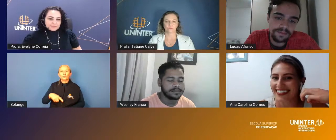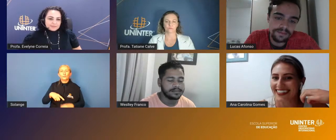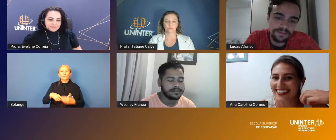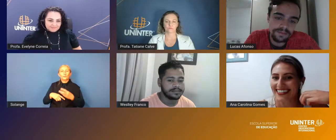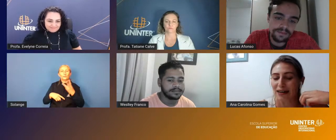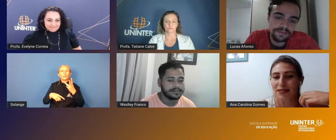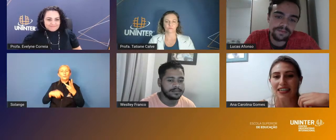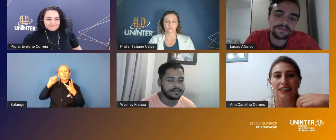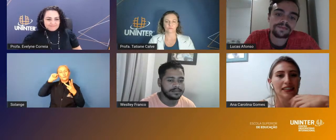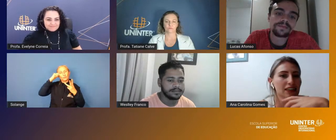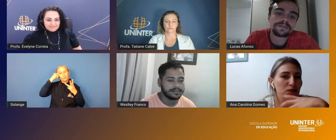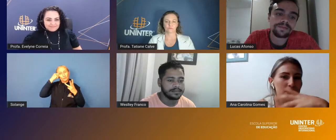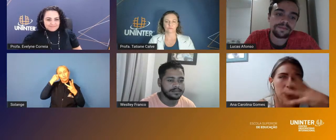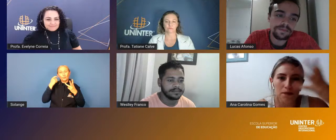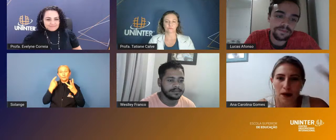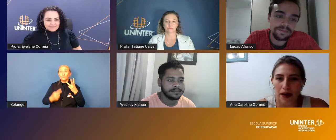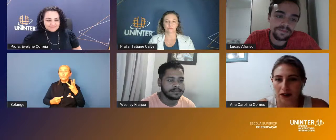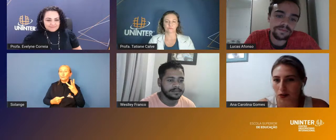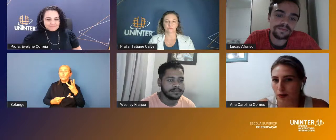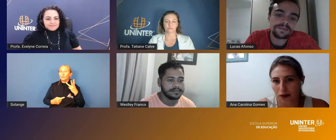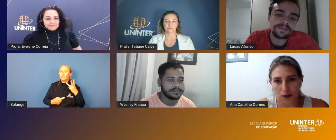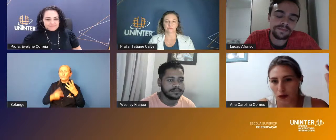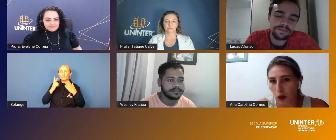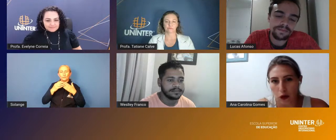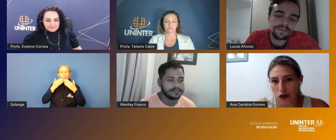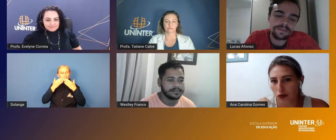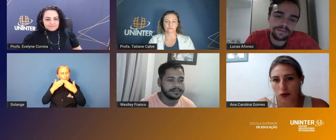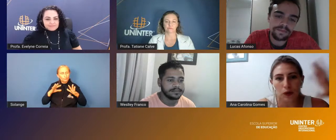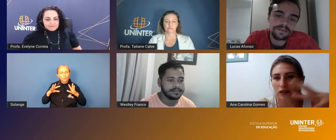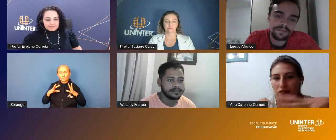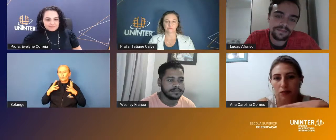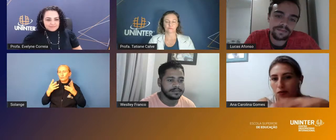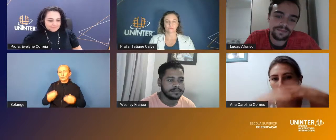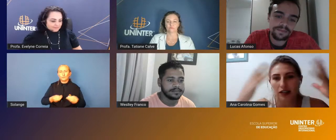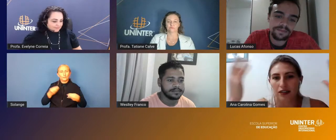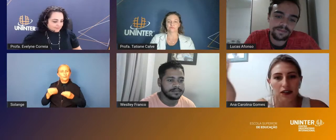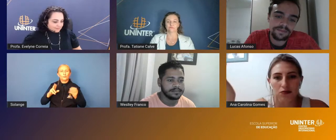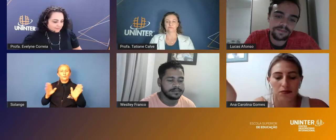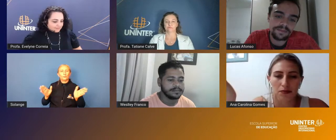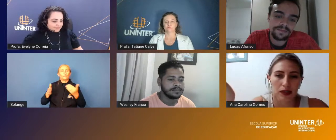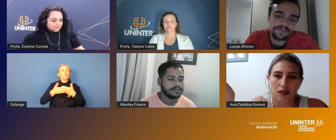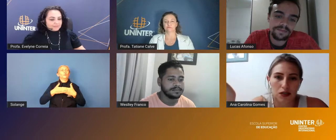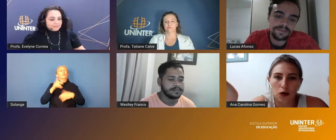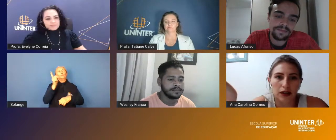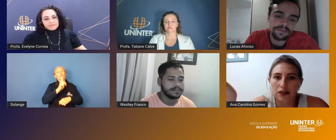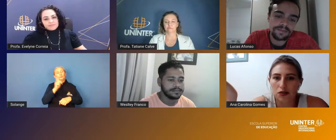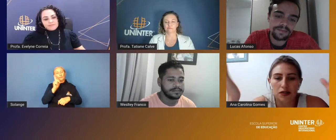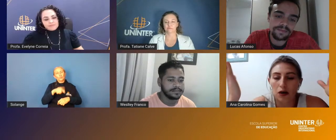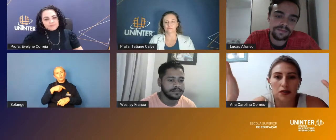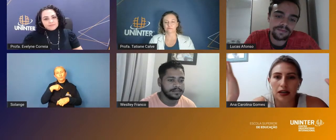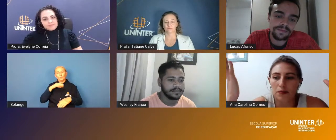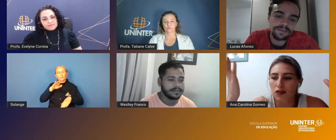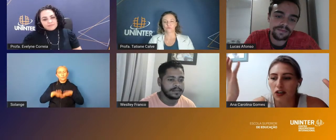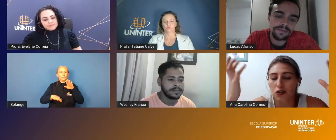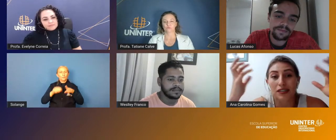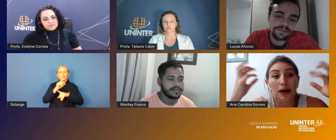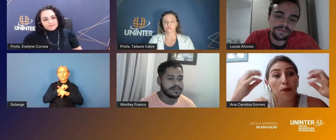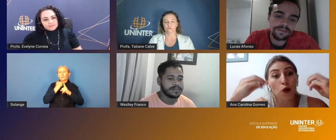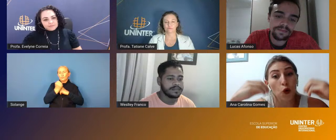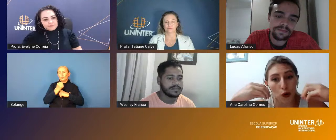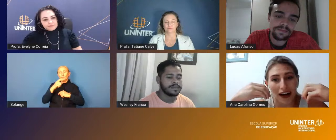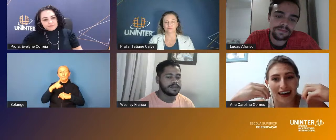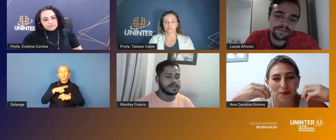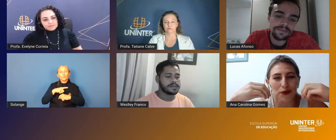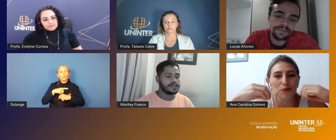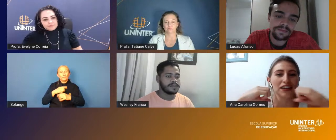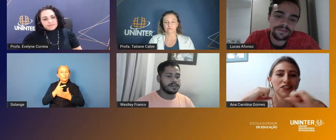negras sabe estamos sempre abertos para tudo lógico nunca vamos dizer que não pela desigualdade social sempre gente mas